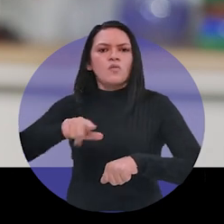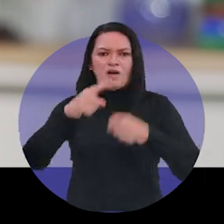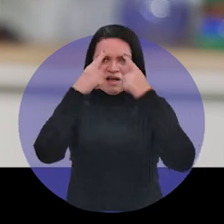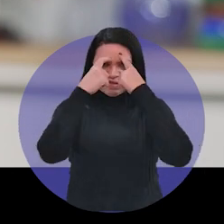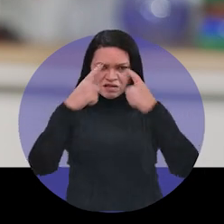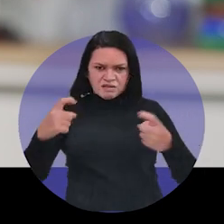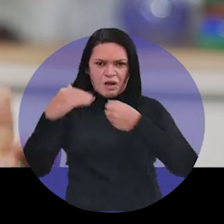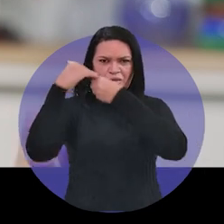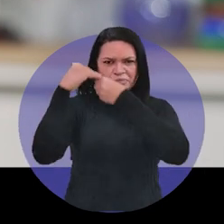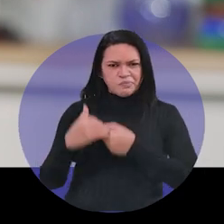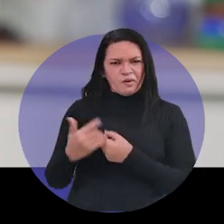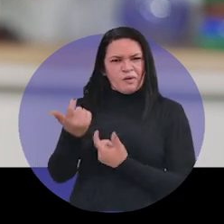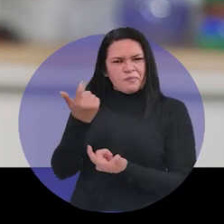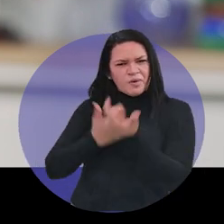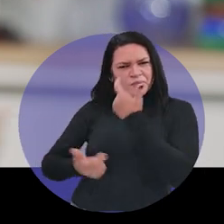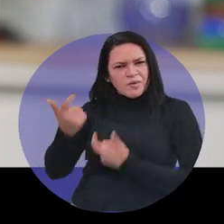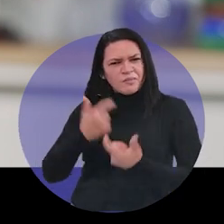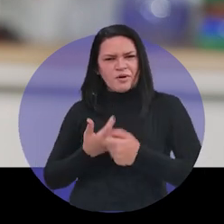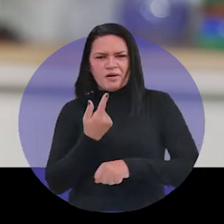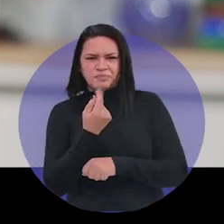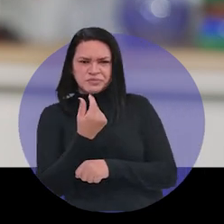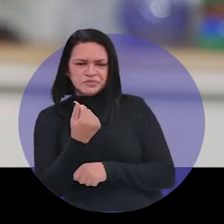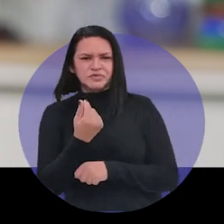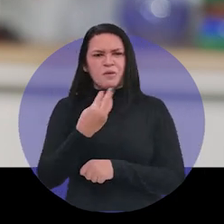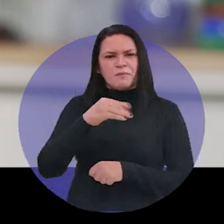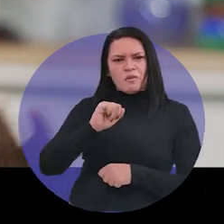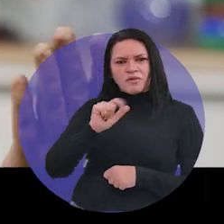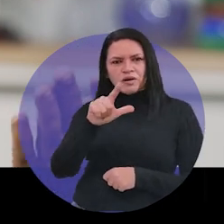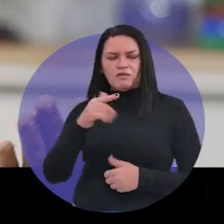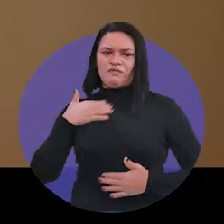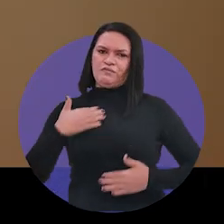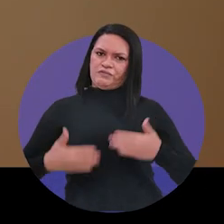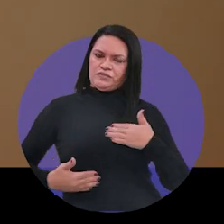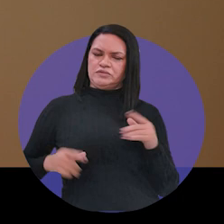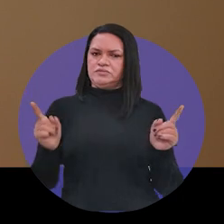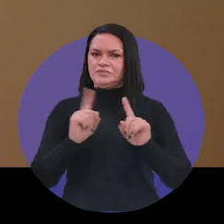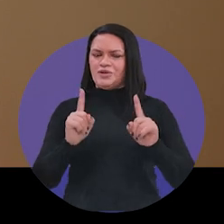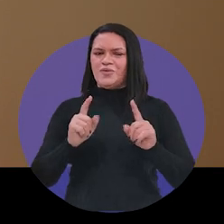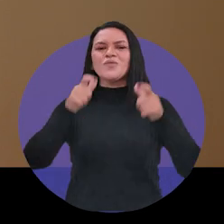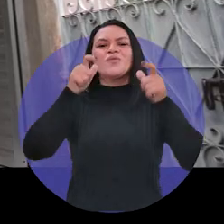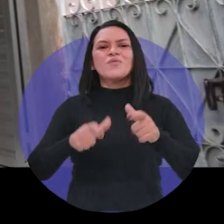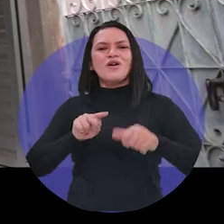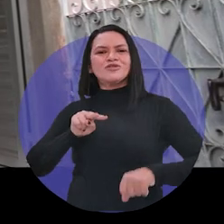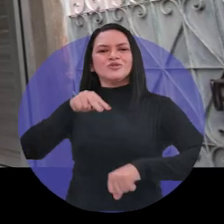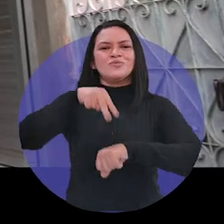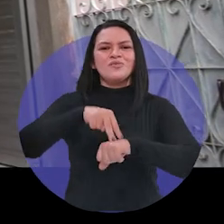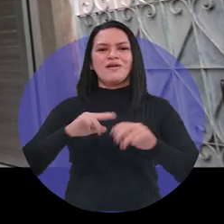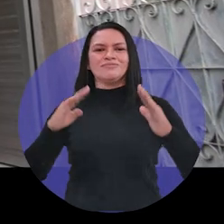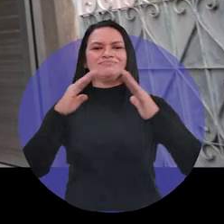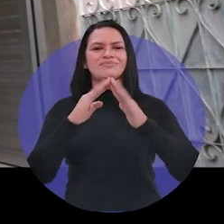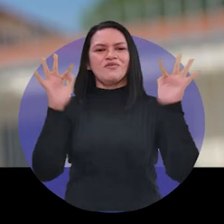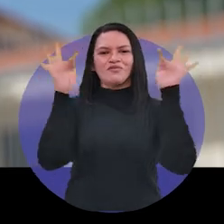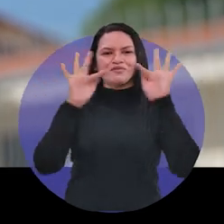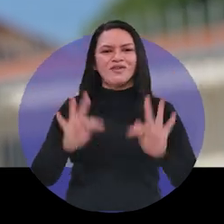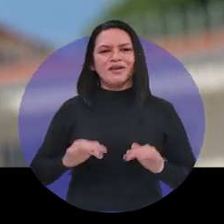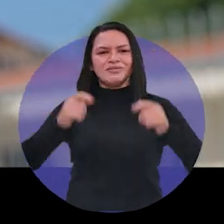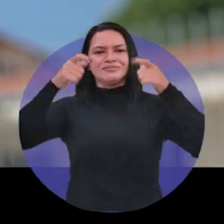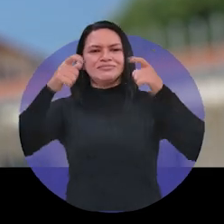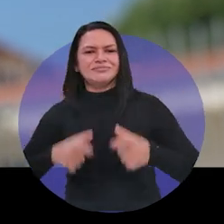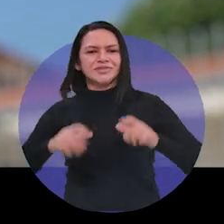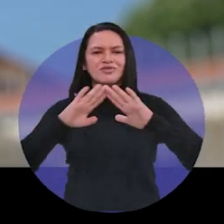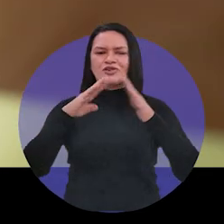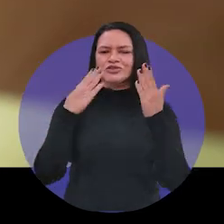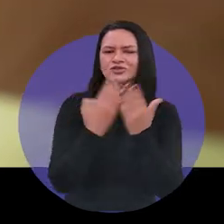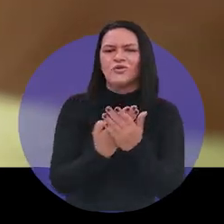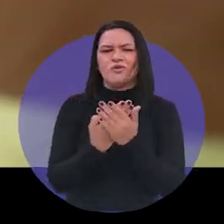sofrendo violências verbais, financeiras, morais, físicas. Lugar de mulher é feliz na sua casa, na